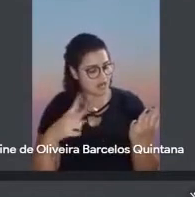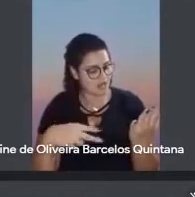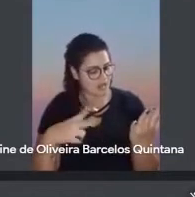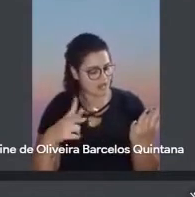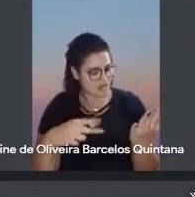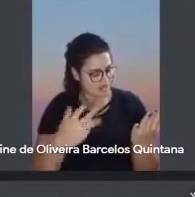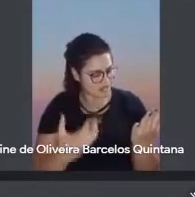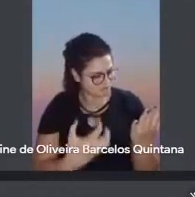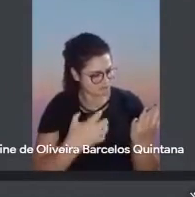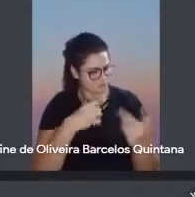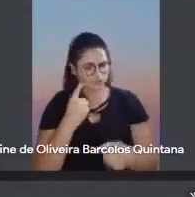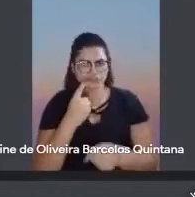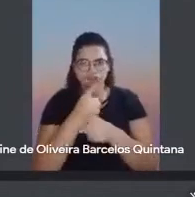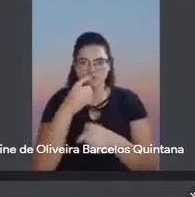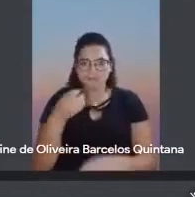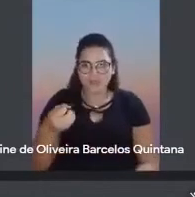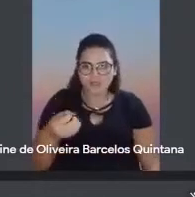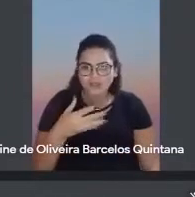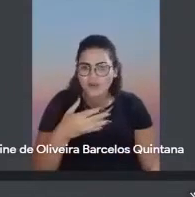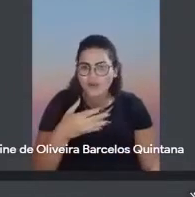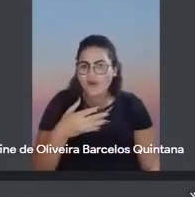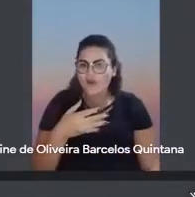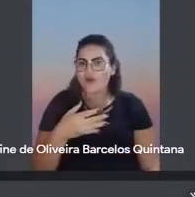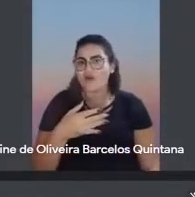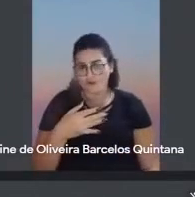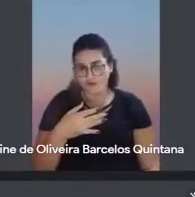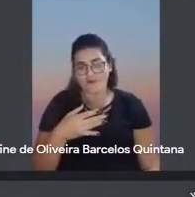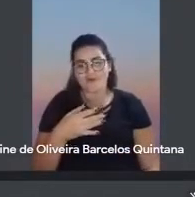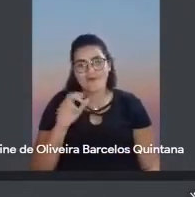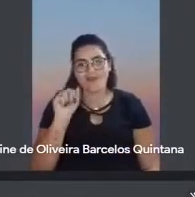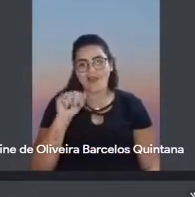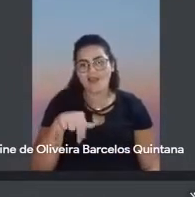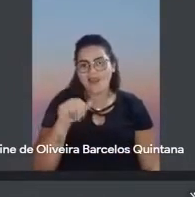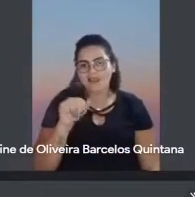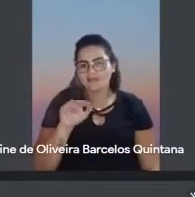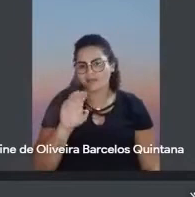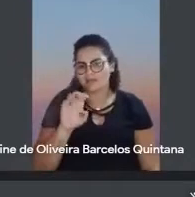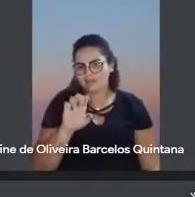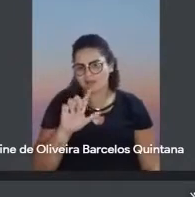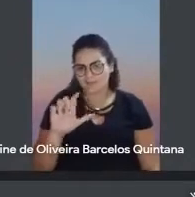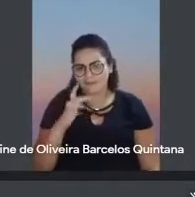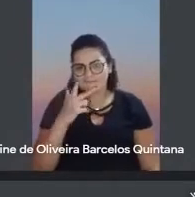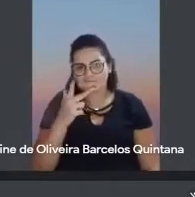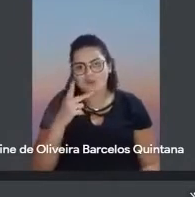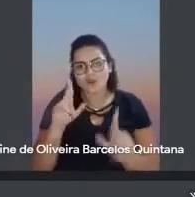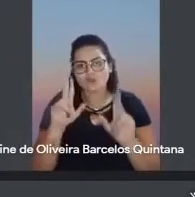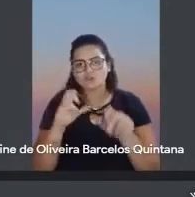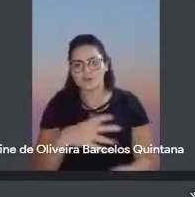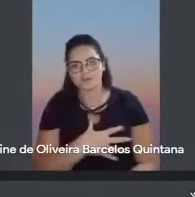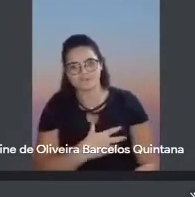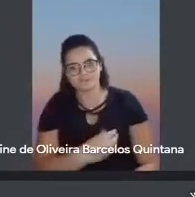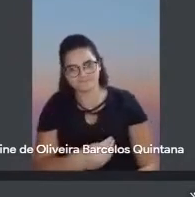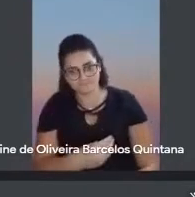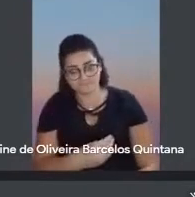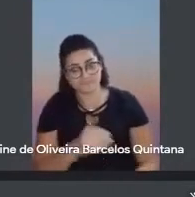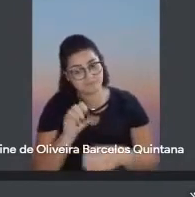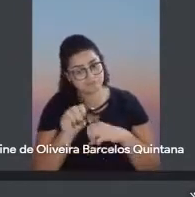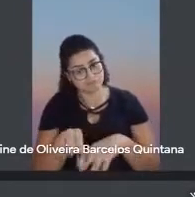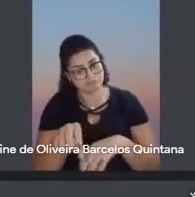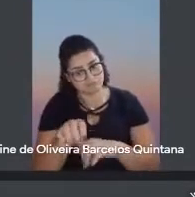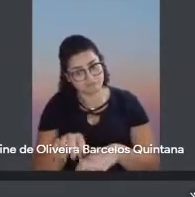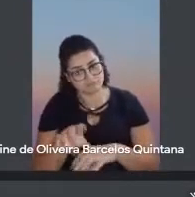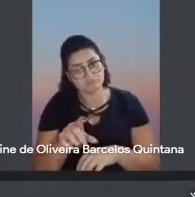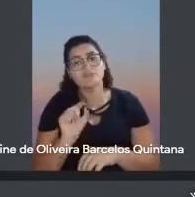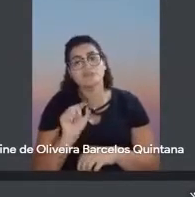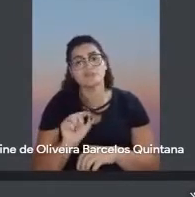nova, eu acho até engraçado, porque a Anabelle estava falando dos nossos filhos, né? E os nossos filhos foram criados com a gente e indo